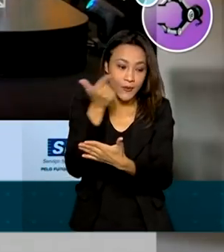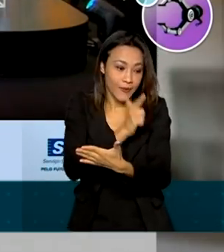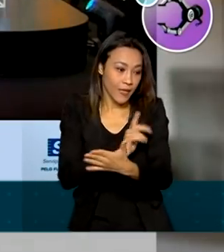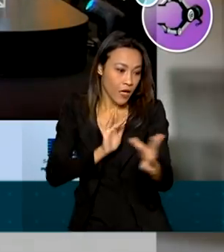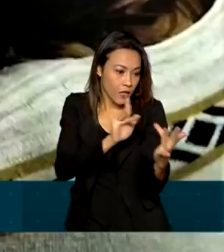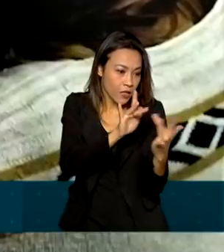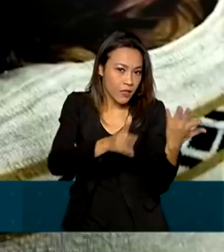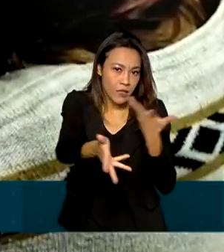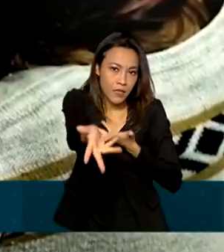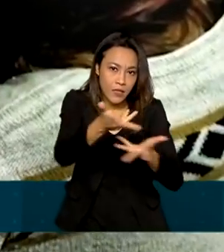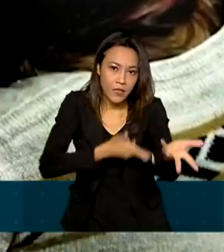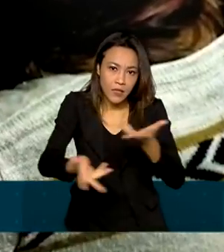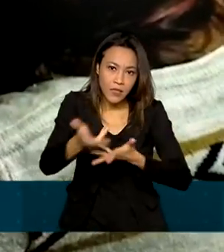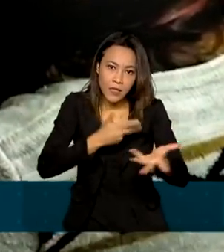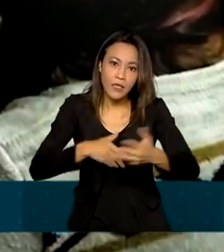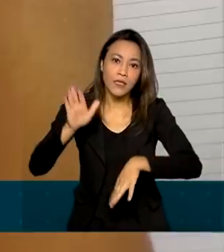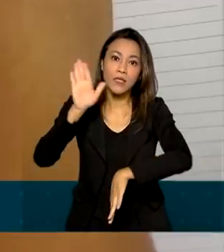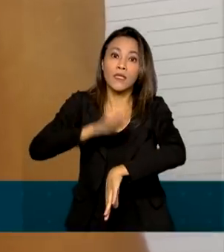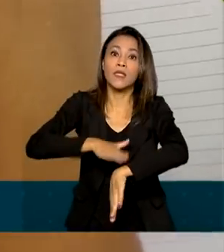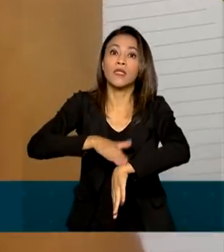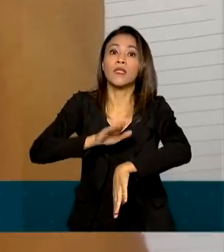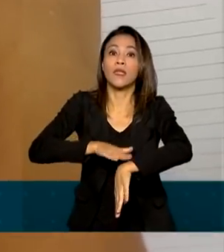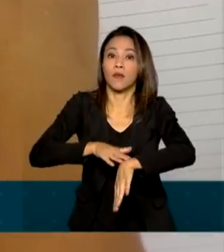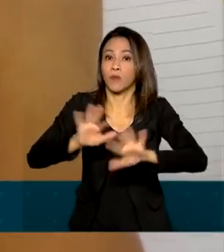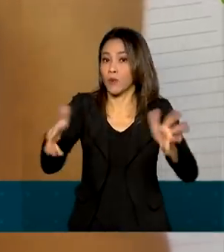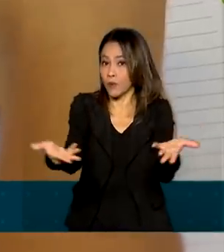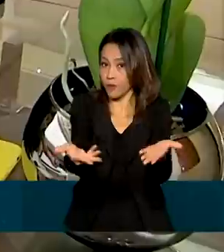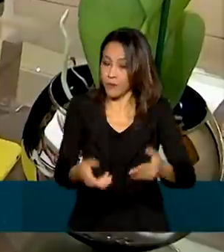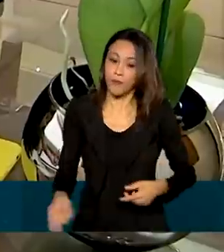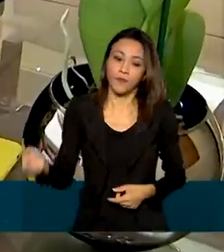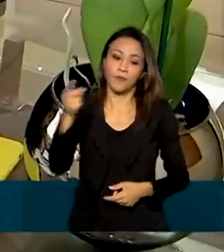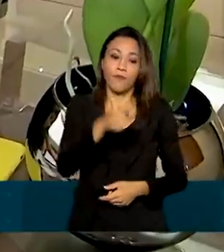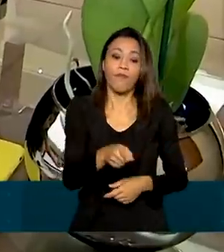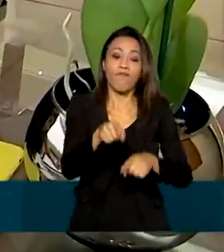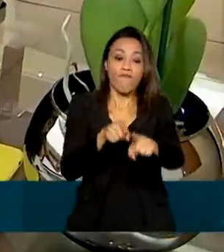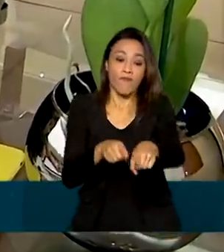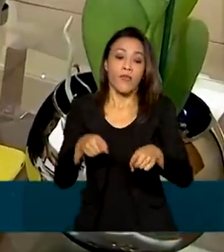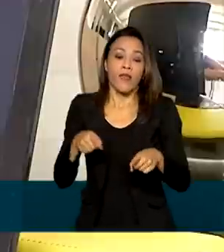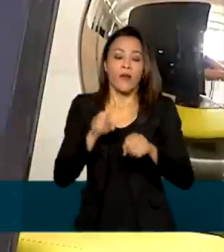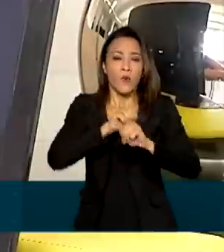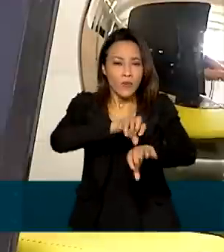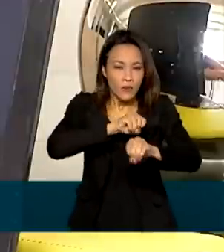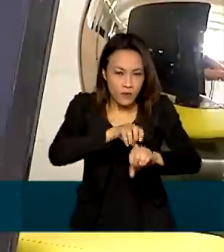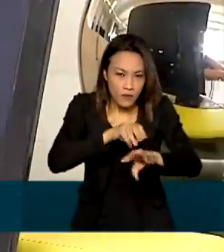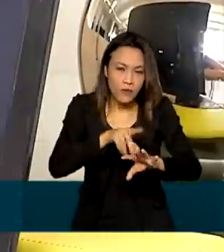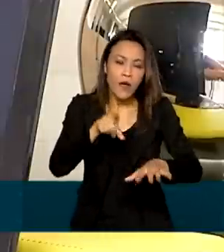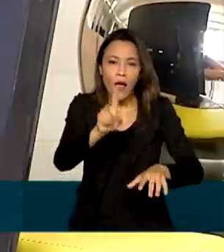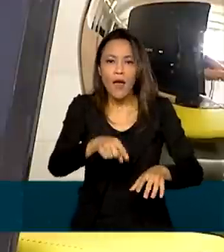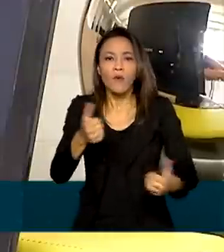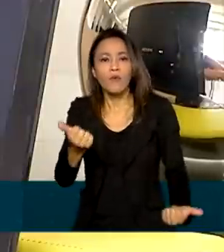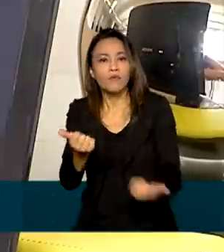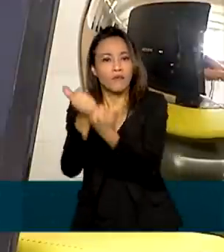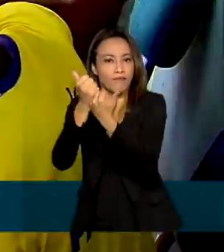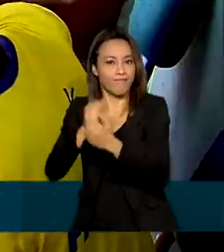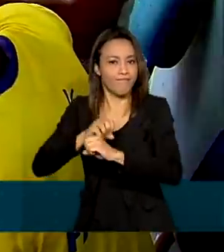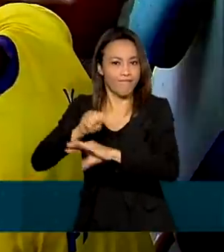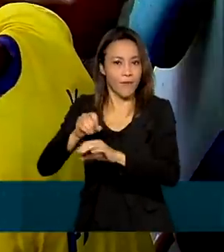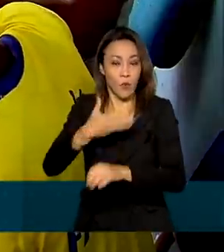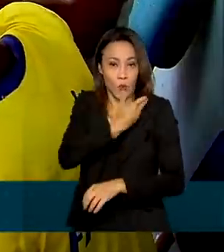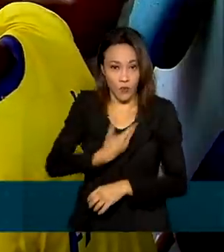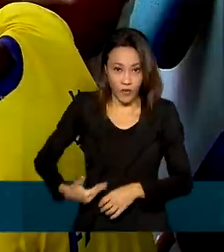esse século XXI. Nesse contexto, as telecomunicações viraram o braço direito da educação. O governo federal ampliou